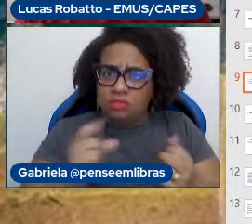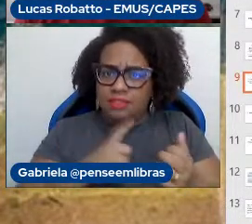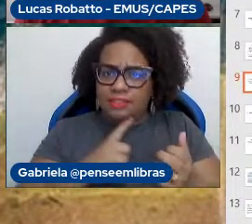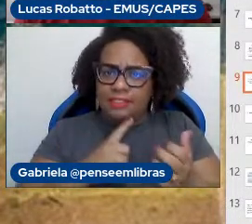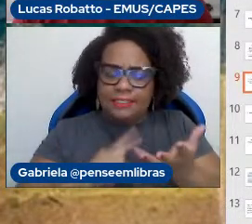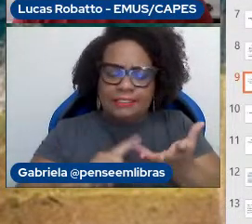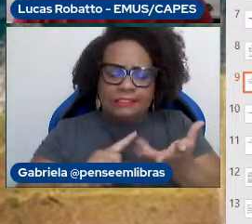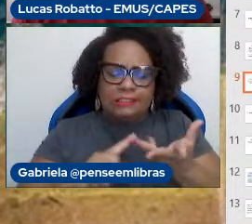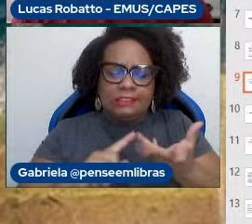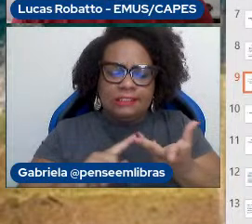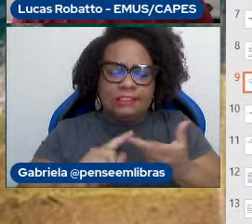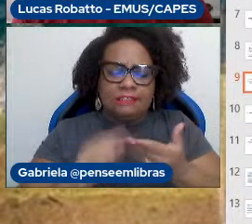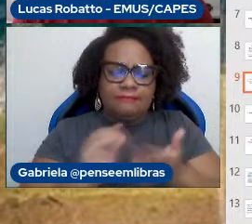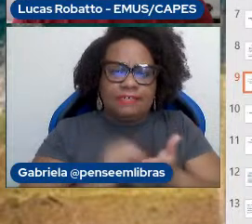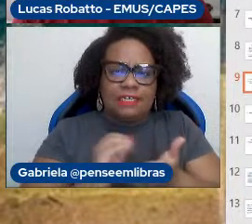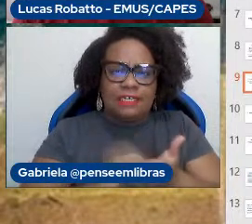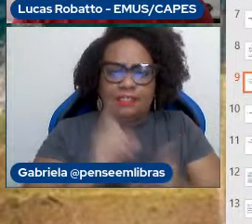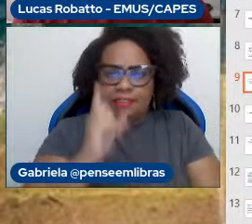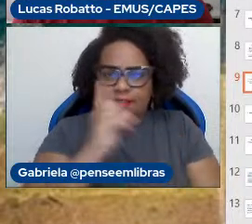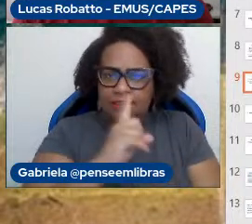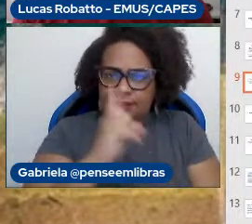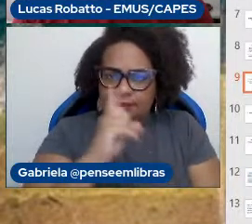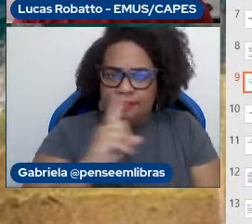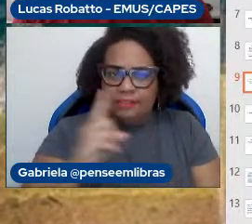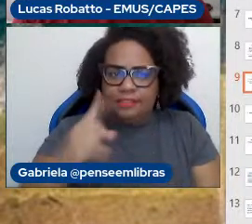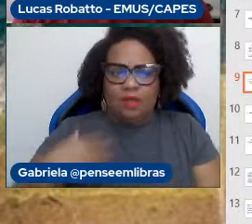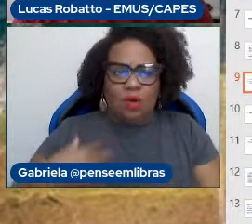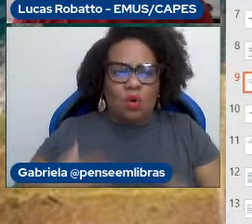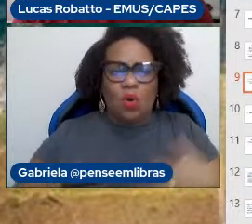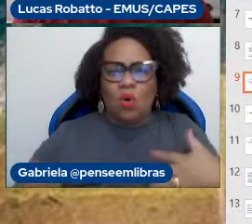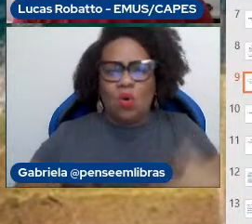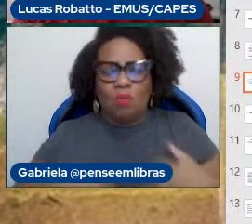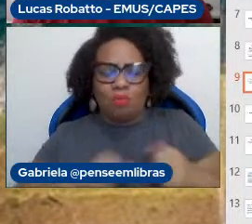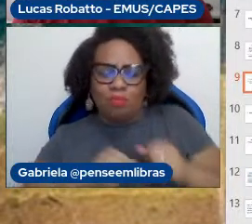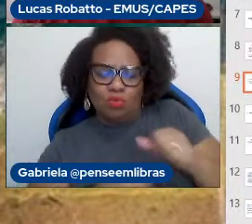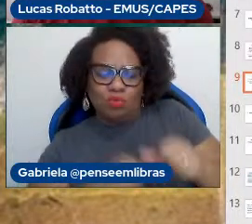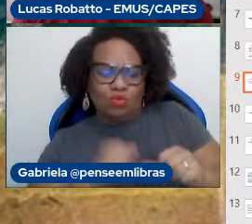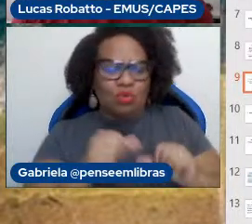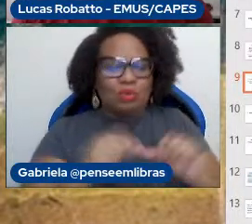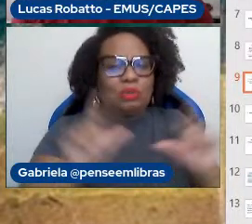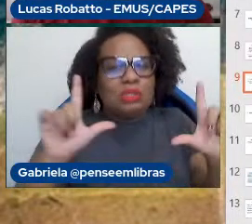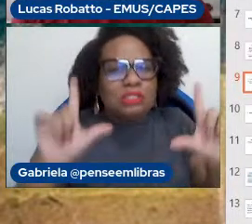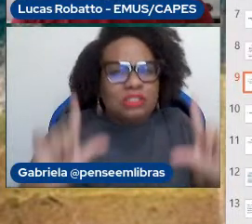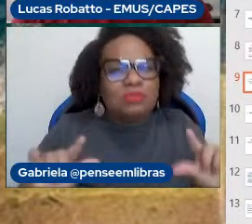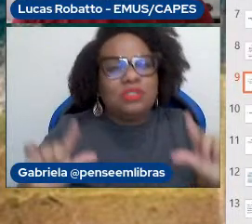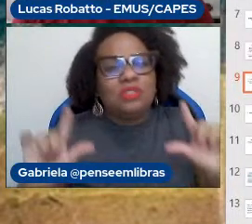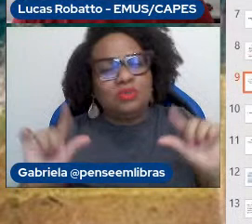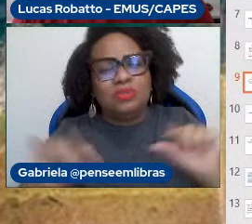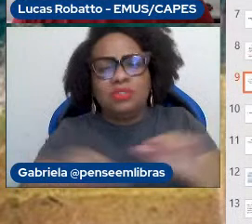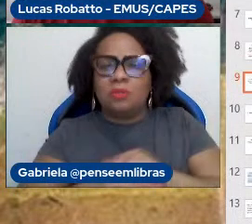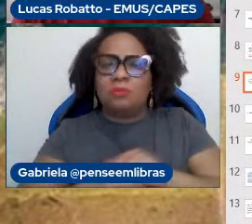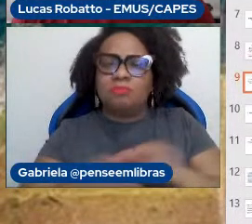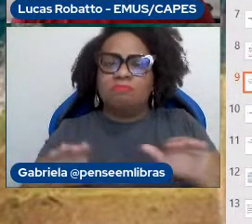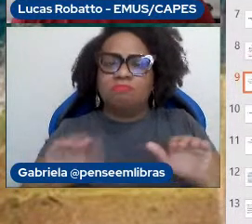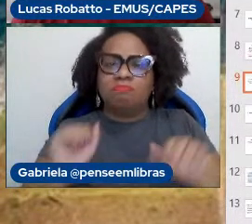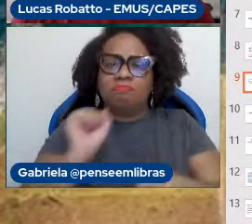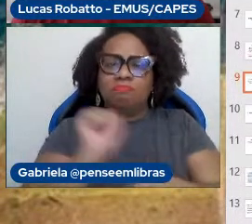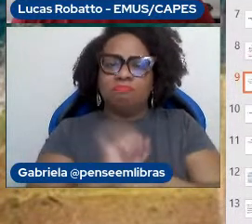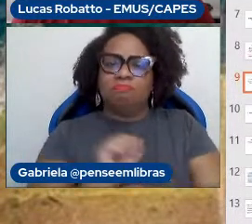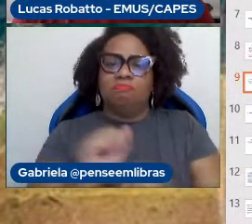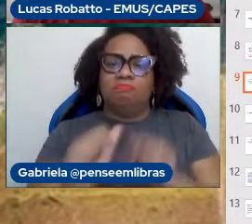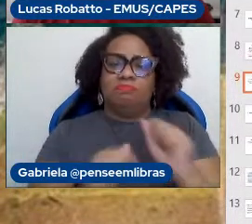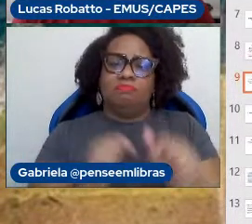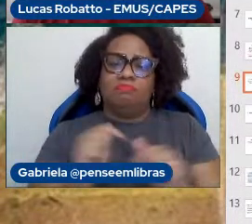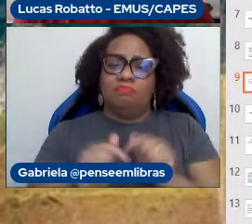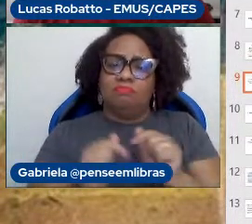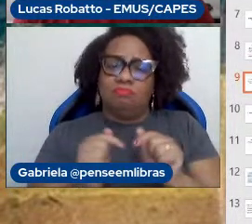alguns que tiveram que mudar a sua forma de tocar ou reduzir ou mesmo encerrar a sua carreira e colocando